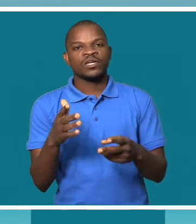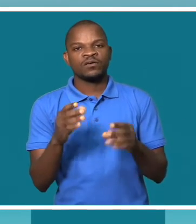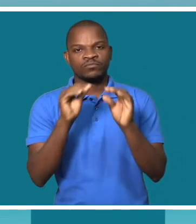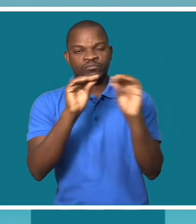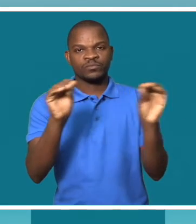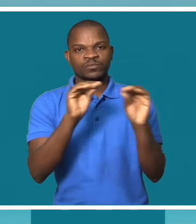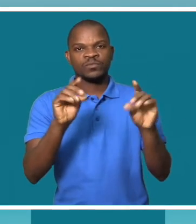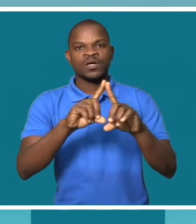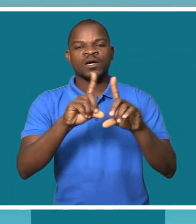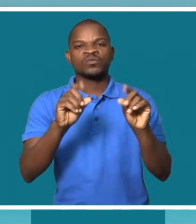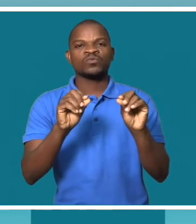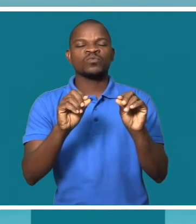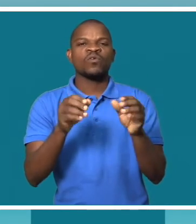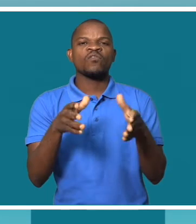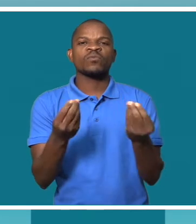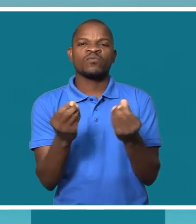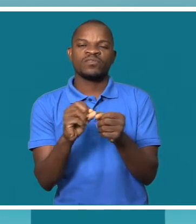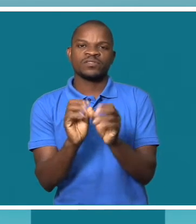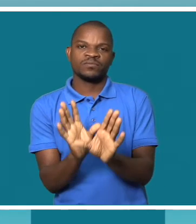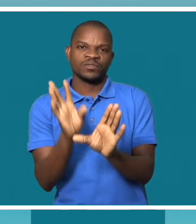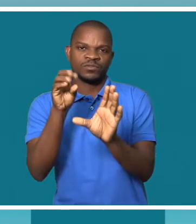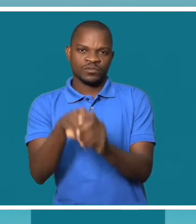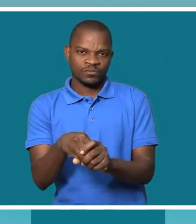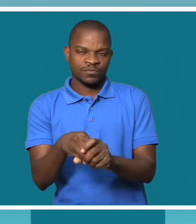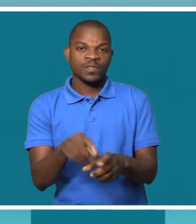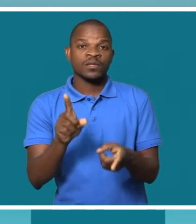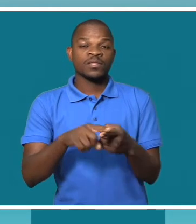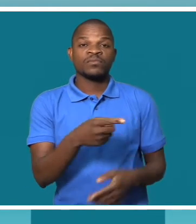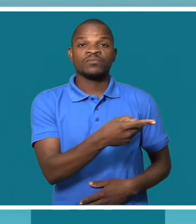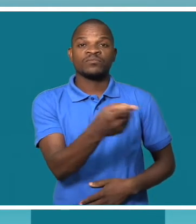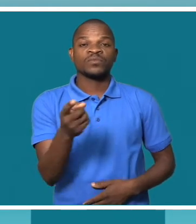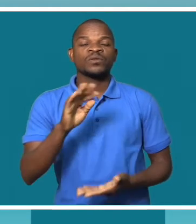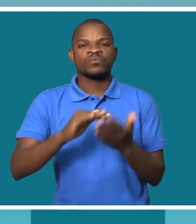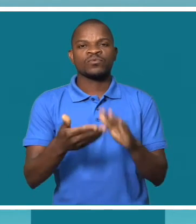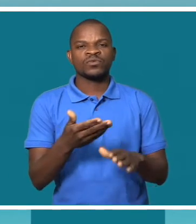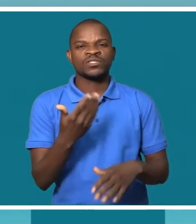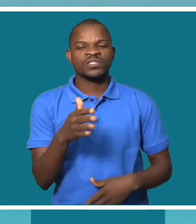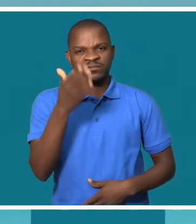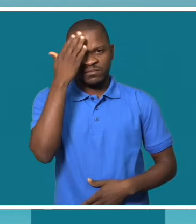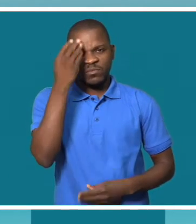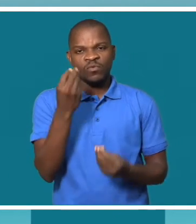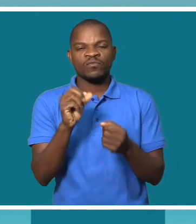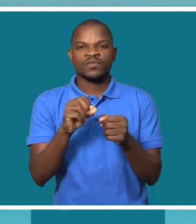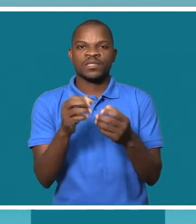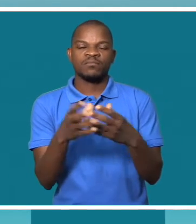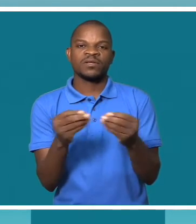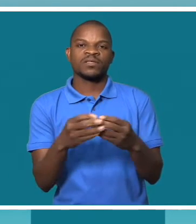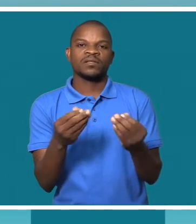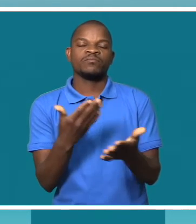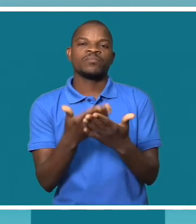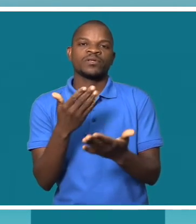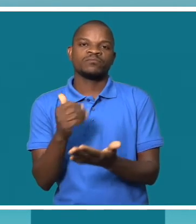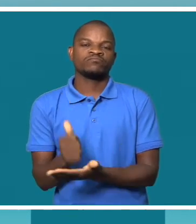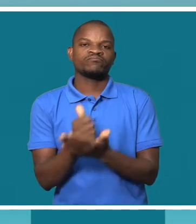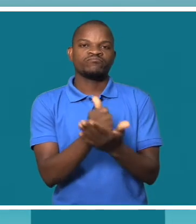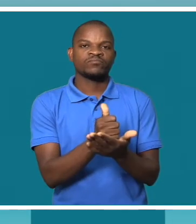metodologias inclusivas, onde os formadores puderam se beneficiar de como desenvolver material didático para receber esse grupo-alvo. Já